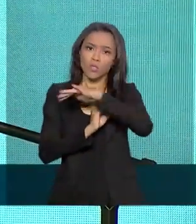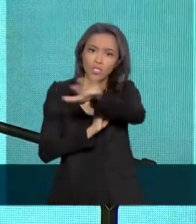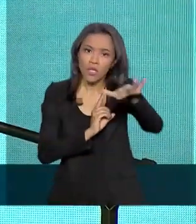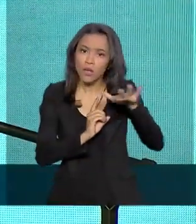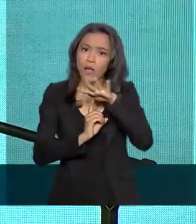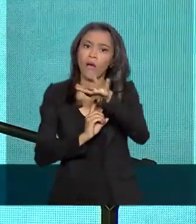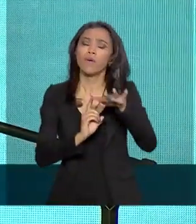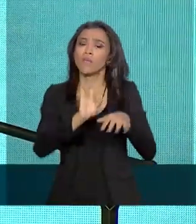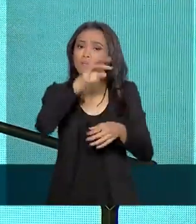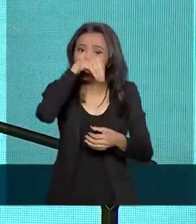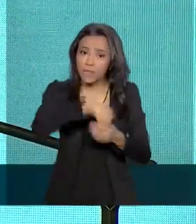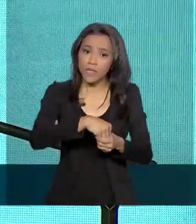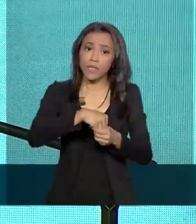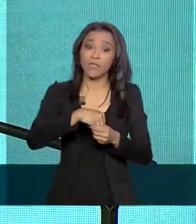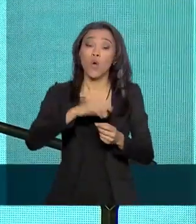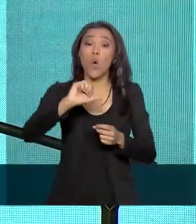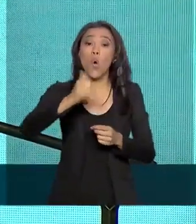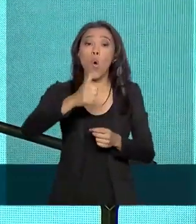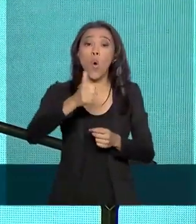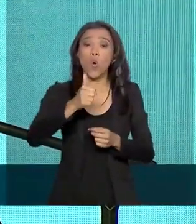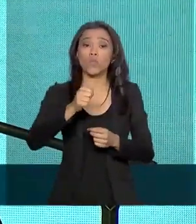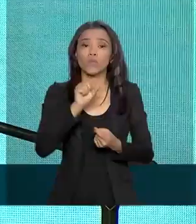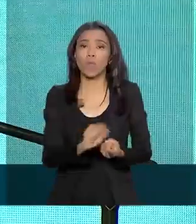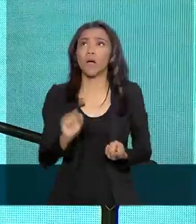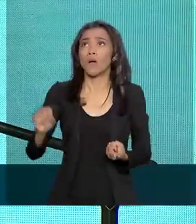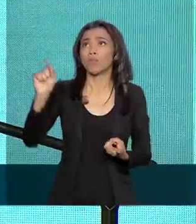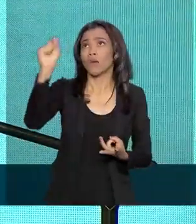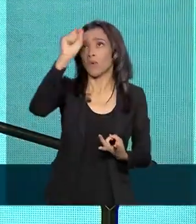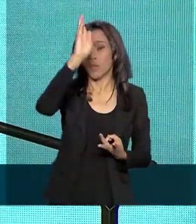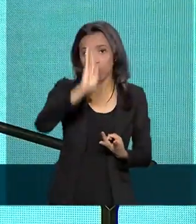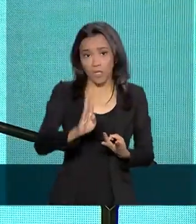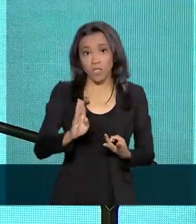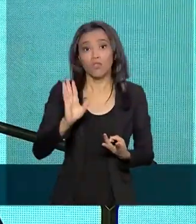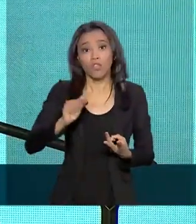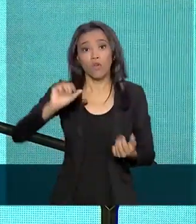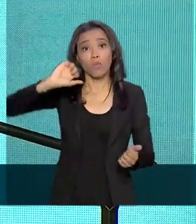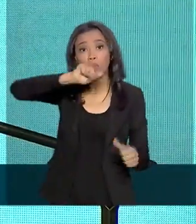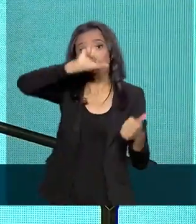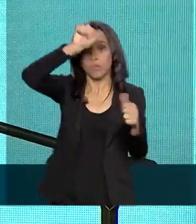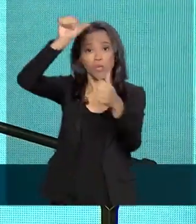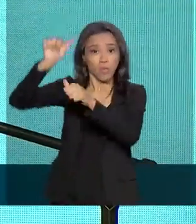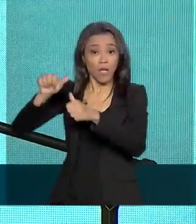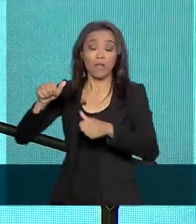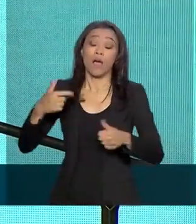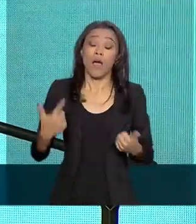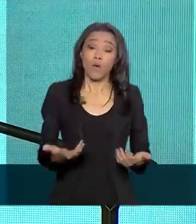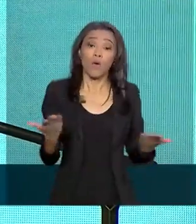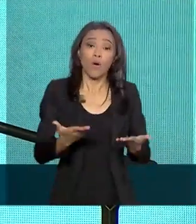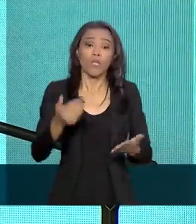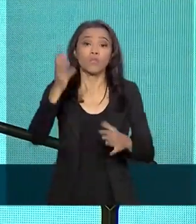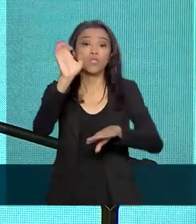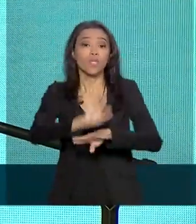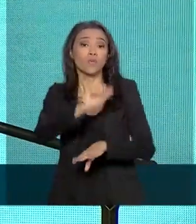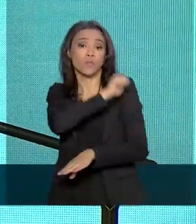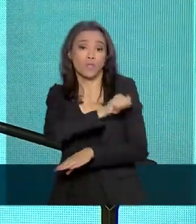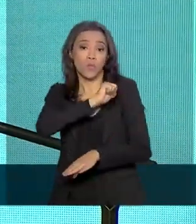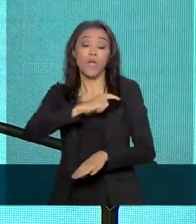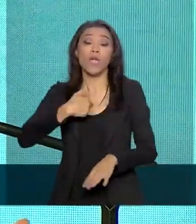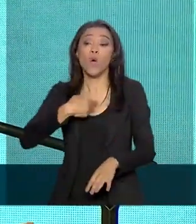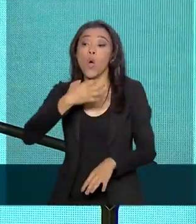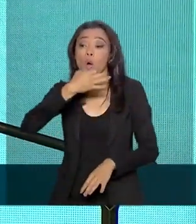superintendências. Onze superintendências já foram mudadas no Brasil. Quando apareceu no Rio de Janeiro, agora fiz uma sugestão.